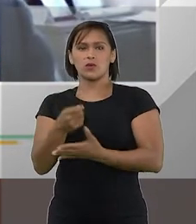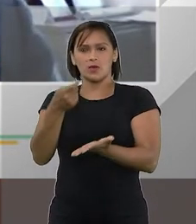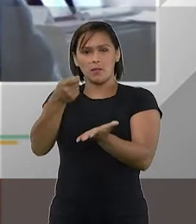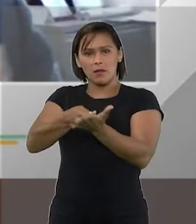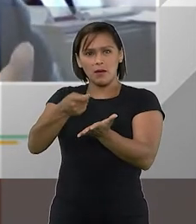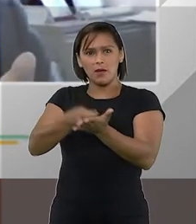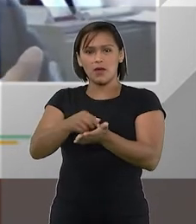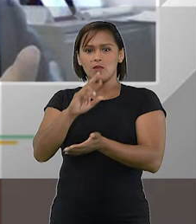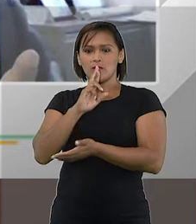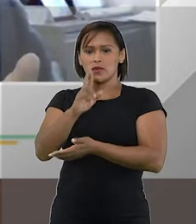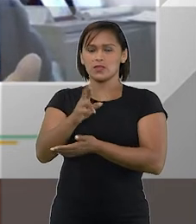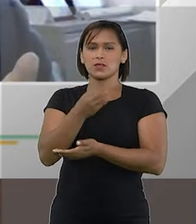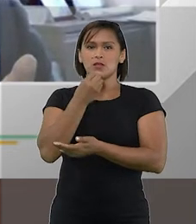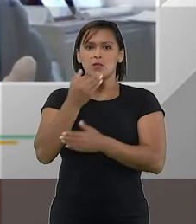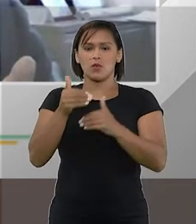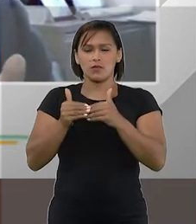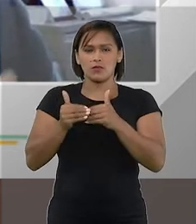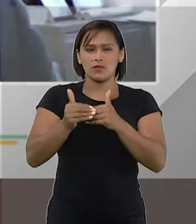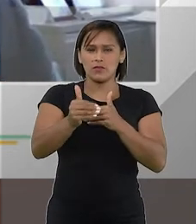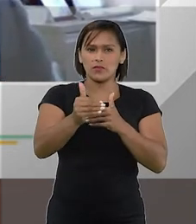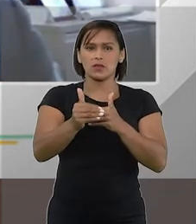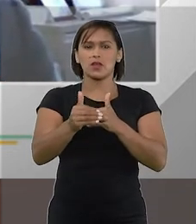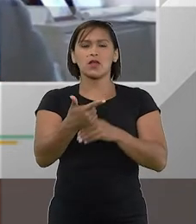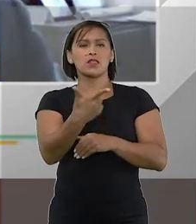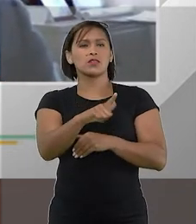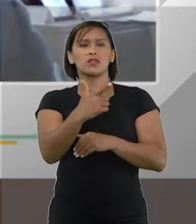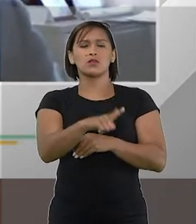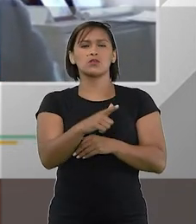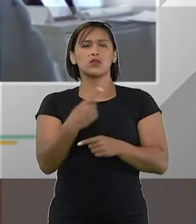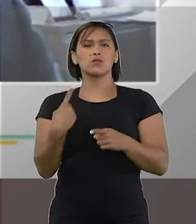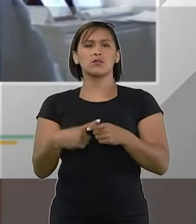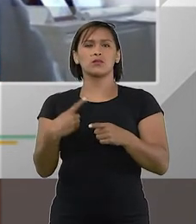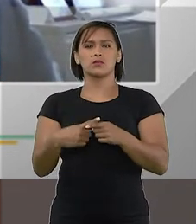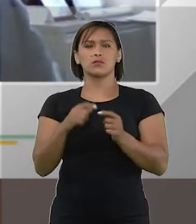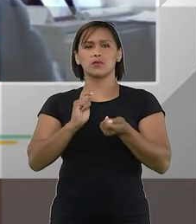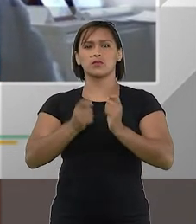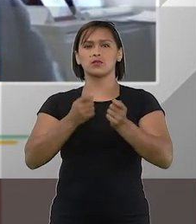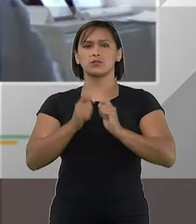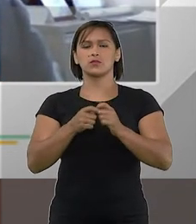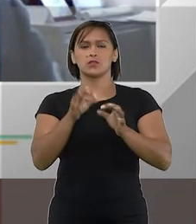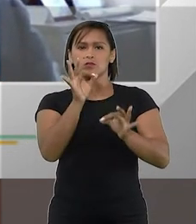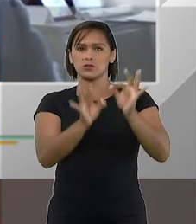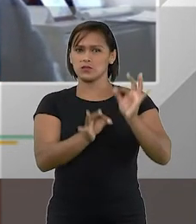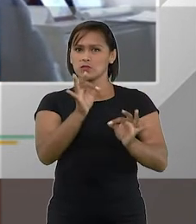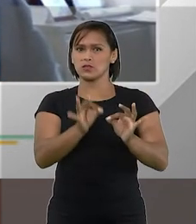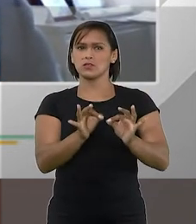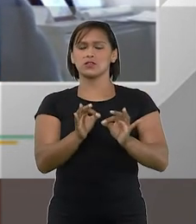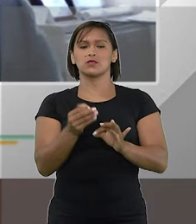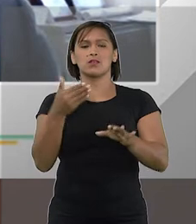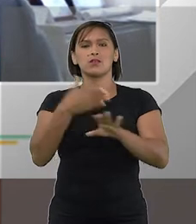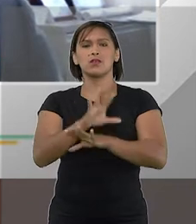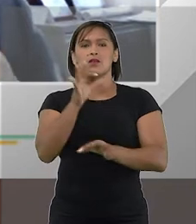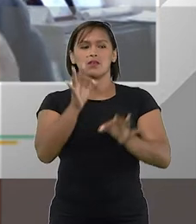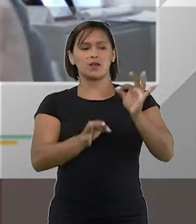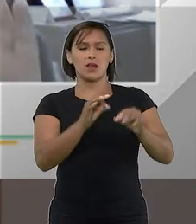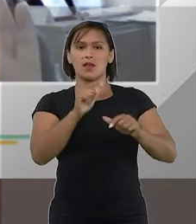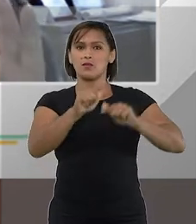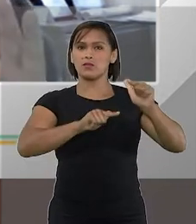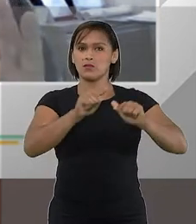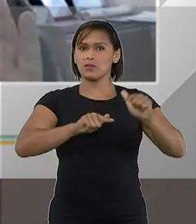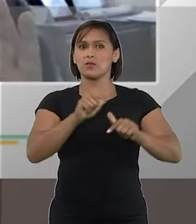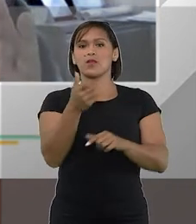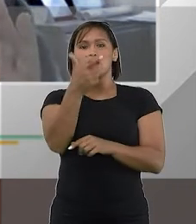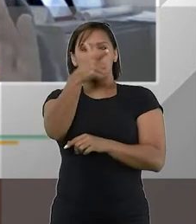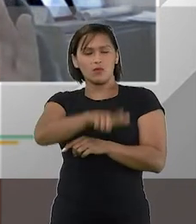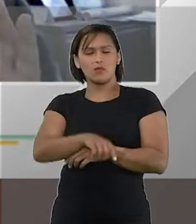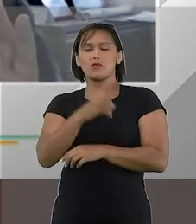o fiador dos bons resultados do processo, não tem mais cabimento que o administrador judicial atue de maneira meramente